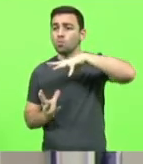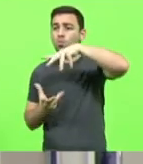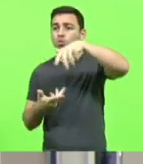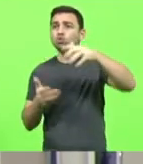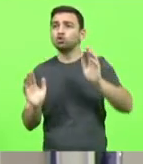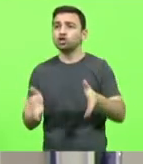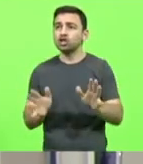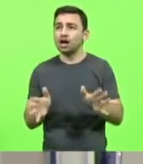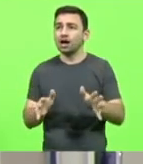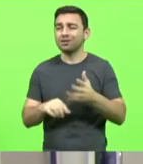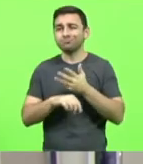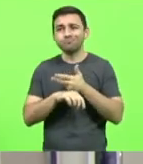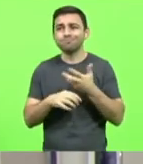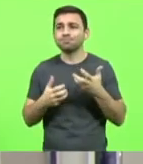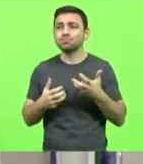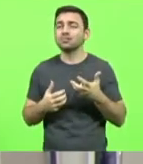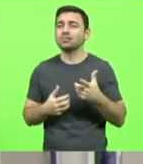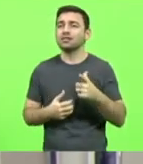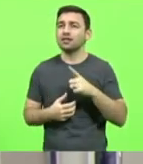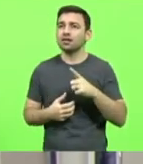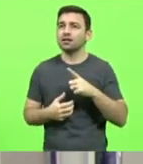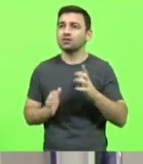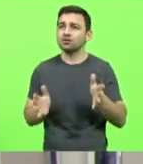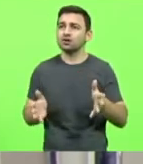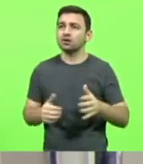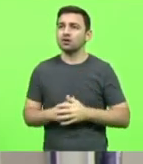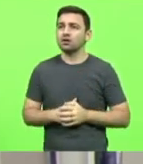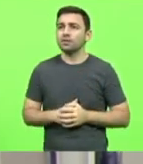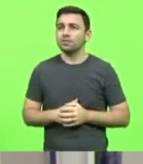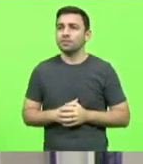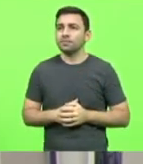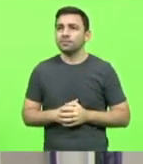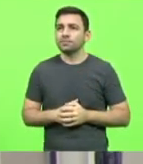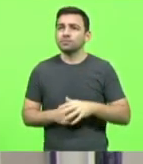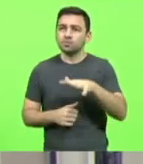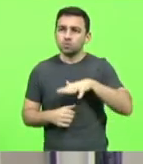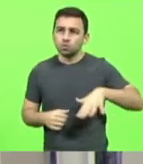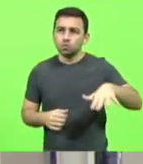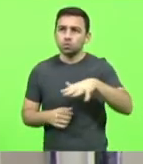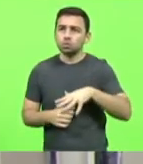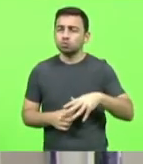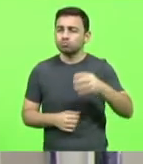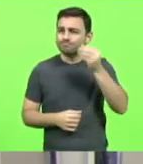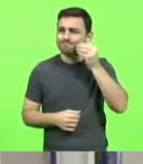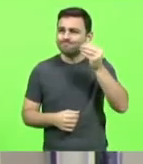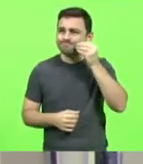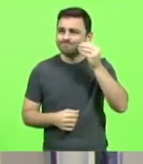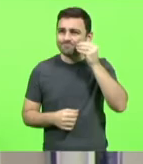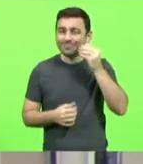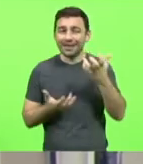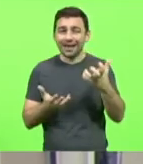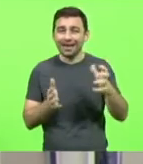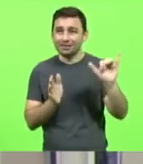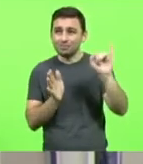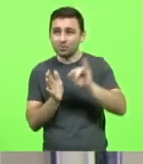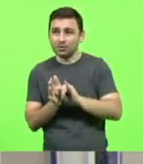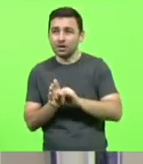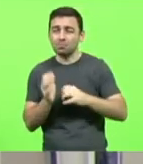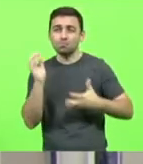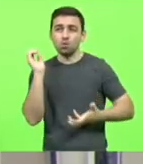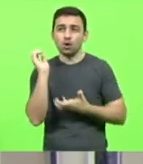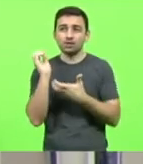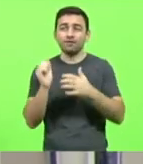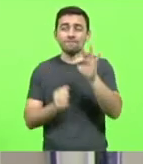correndo. A Rede Hospitalar Filantrópica tem se unido em consórcio para importação, mas tem encontrada na burocracia